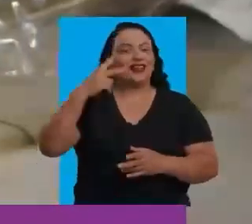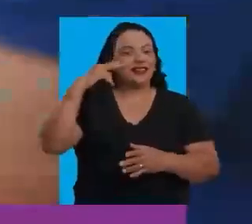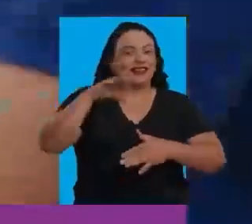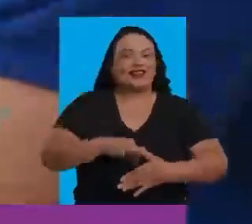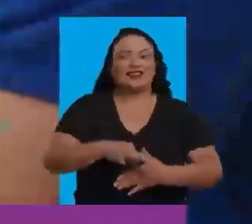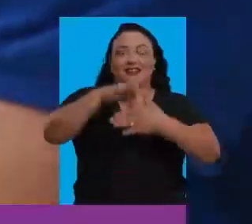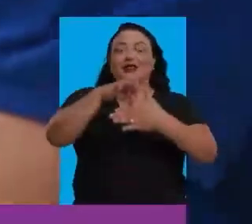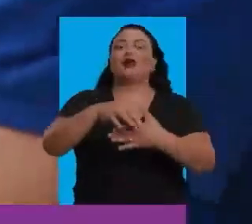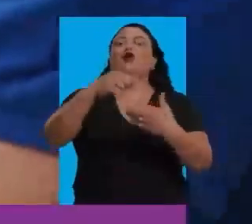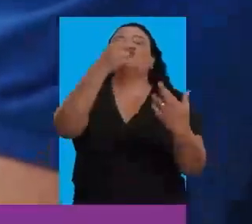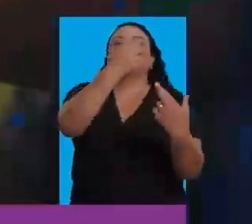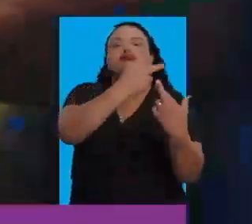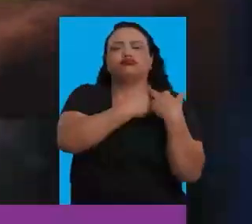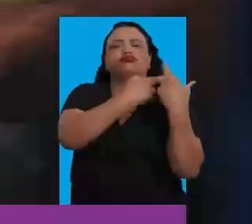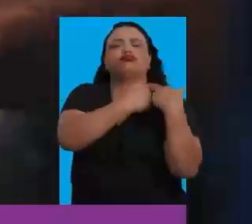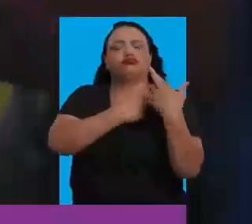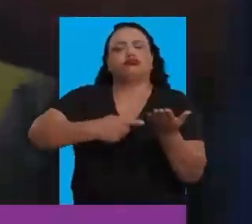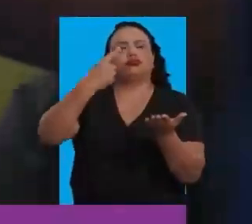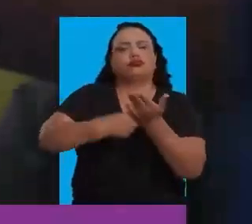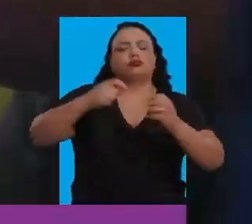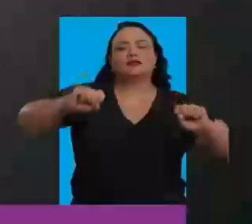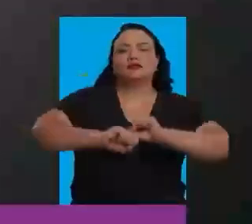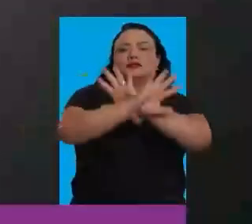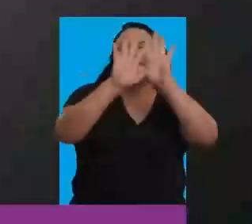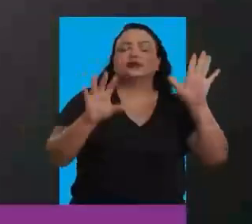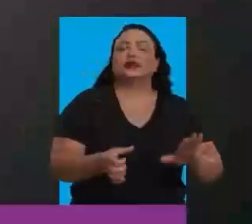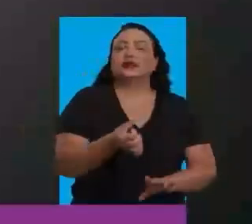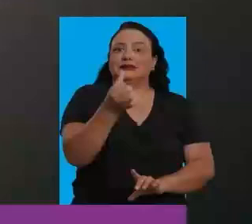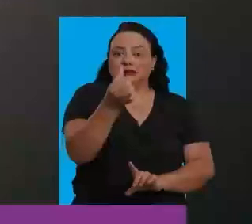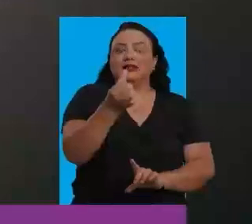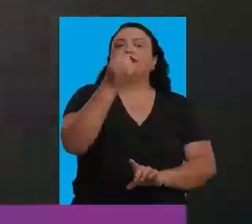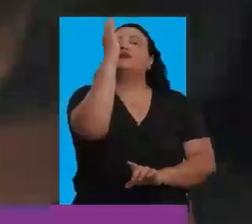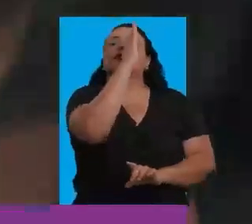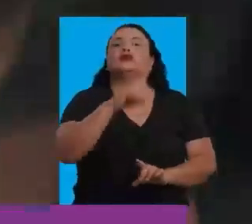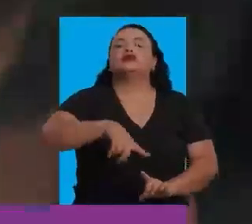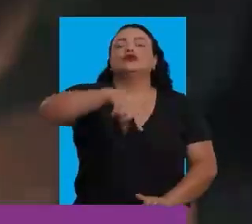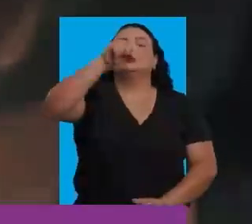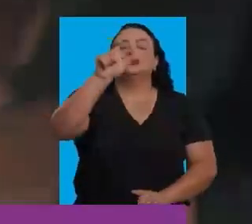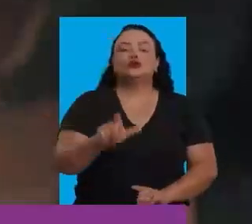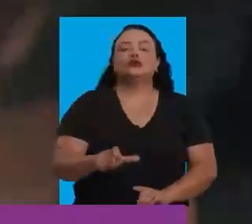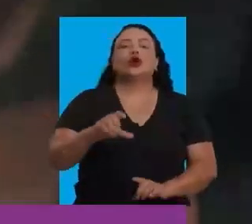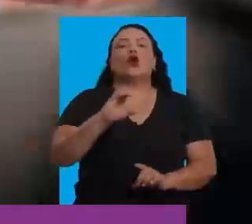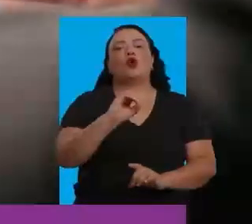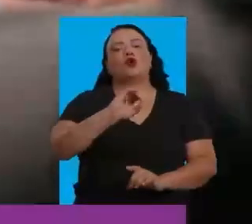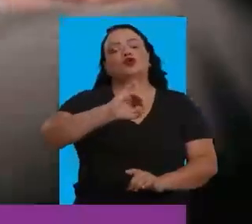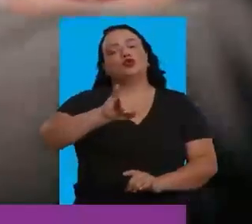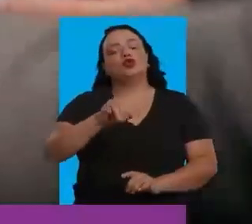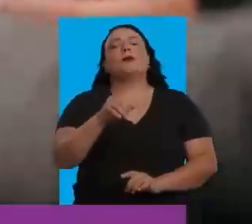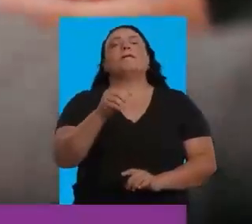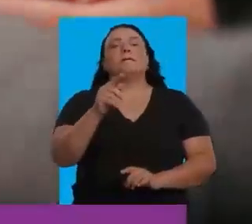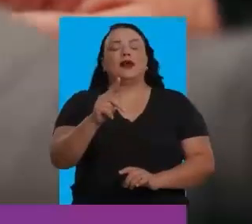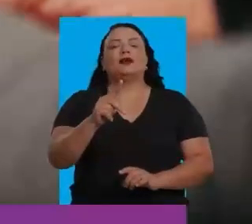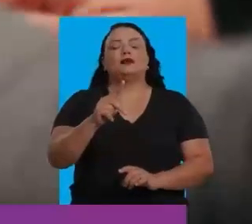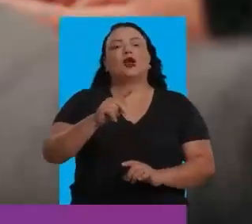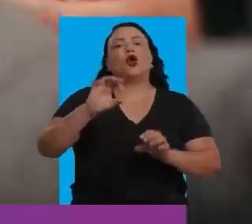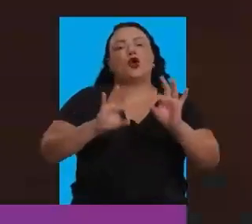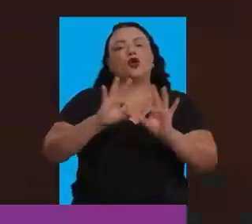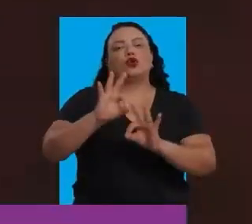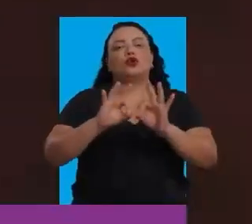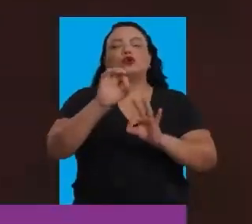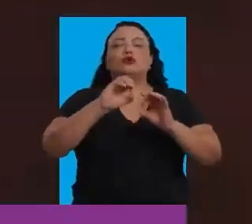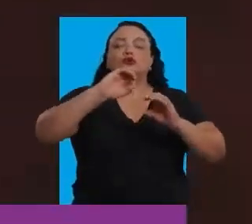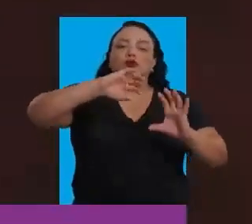Legal. Sheila lidera uma gestão que tem compromisso com a transparência. Conquista é uma das seis cidades do Brasil escolhida como membro da OGP, uma